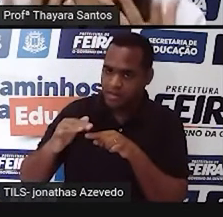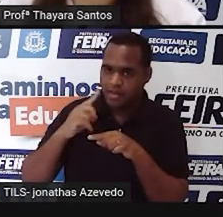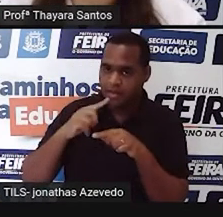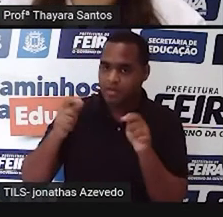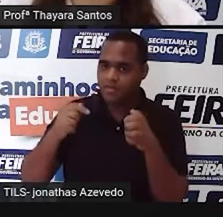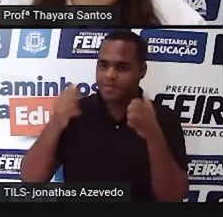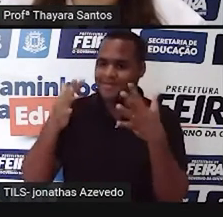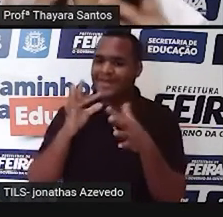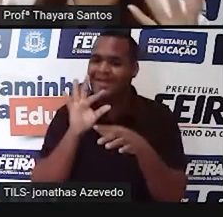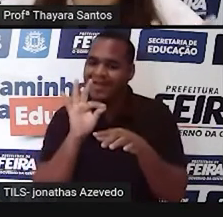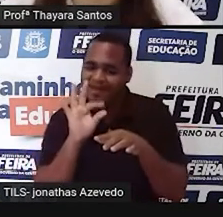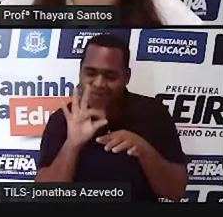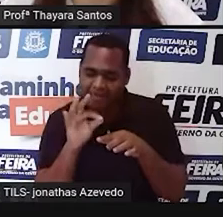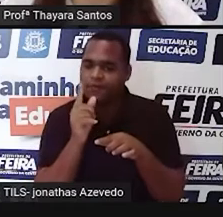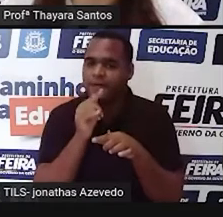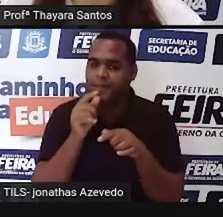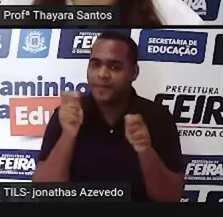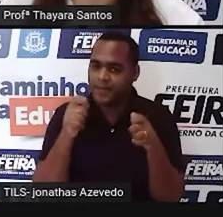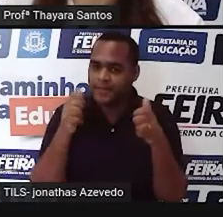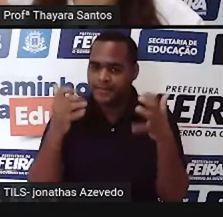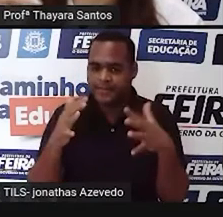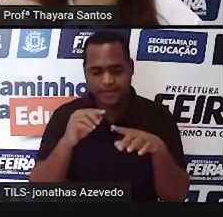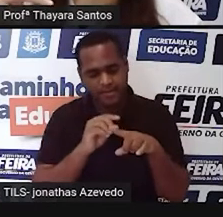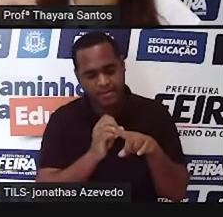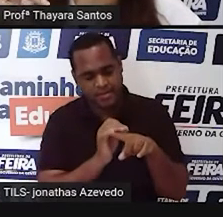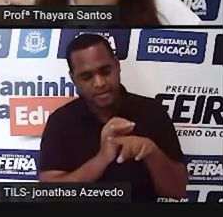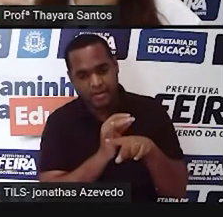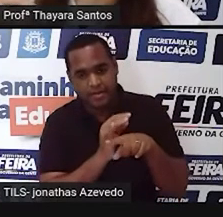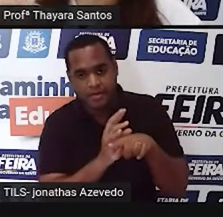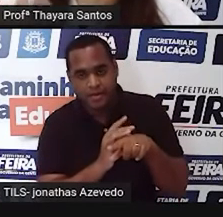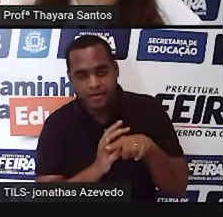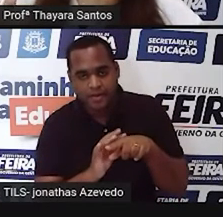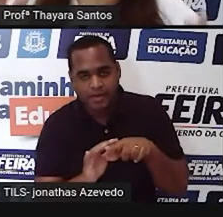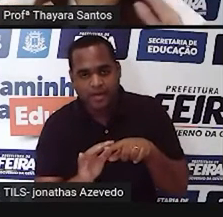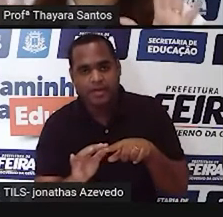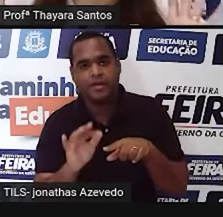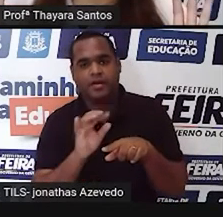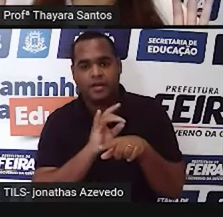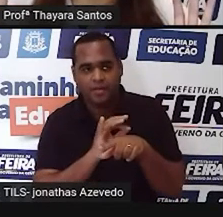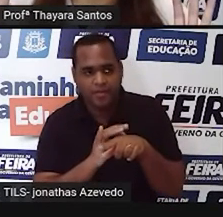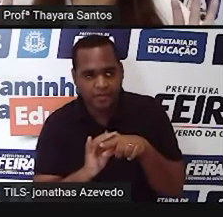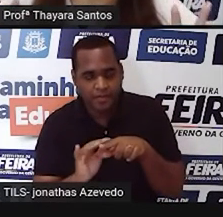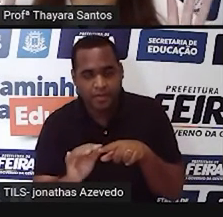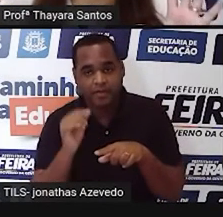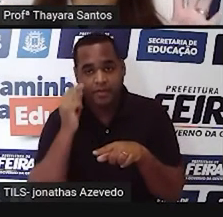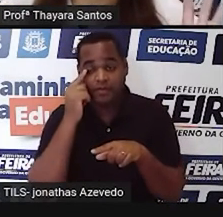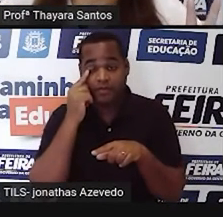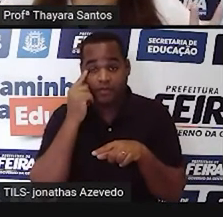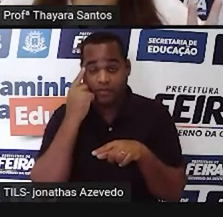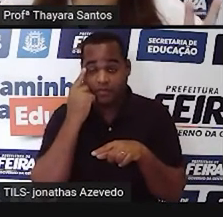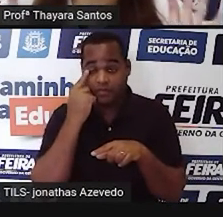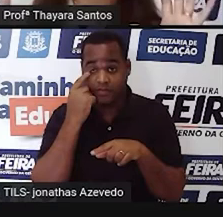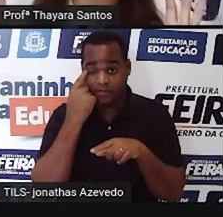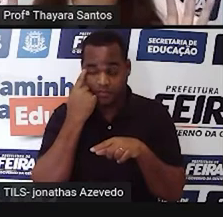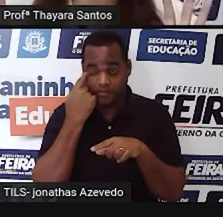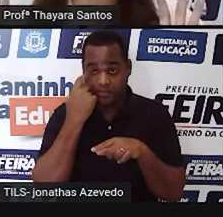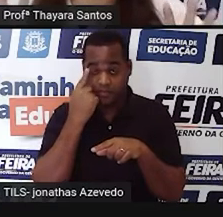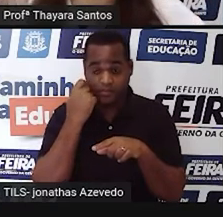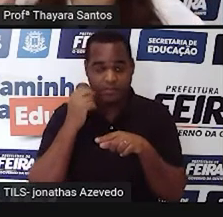aquoso, né? Um meio líquido para ele poder se locomover. Ele vai ficar batendo o flagelo e vai se locomover, porque a função,